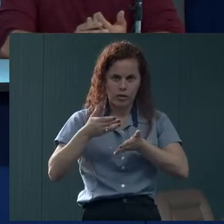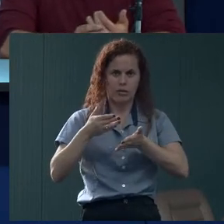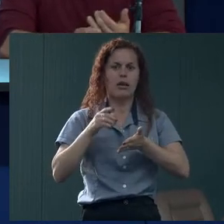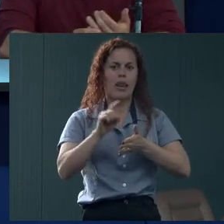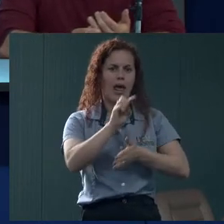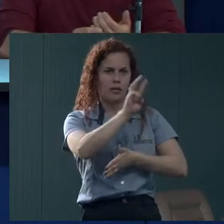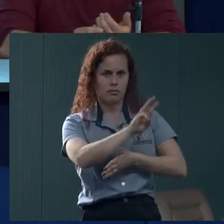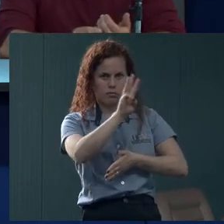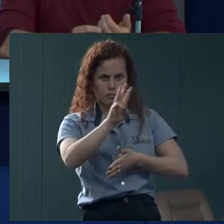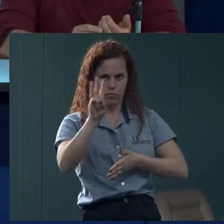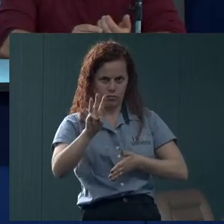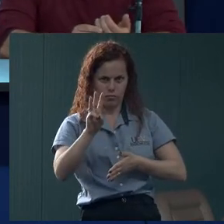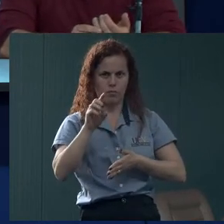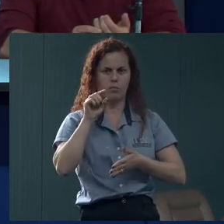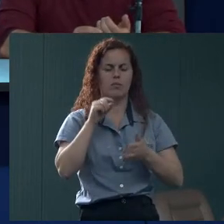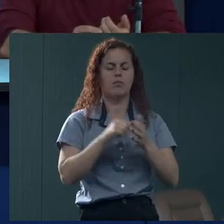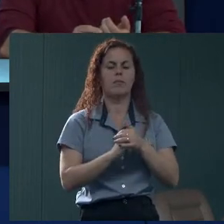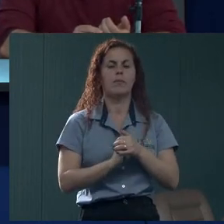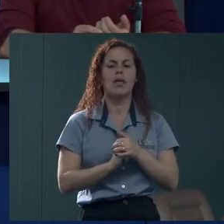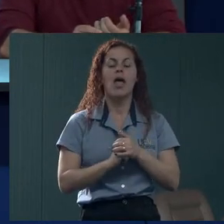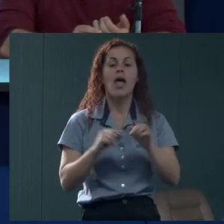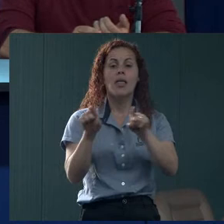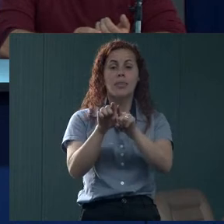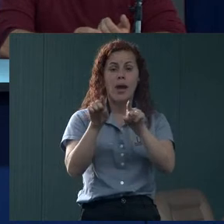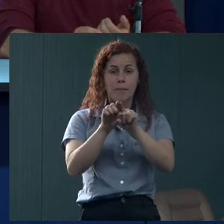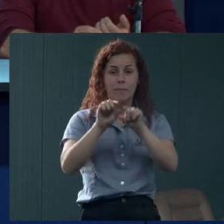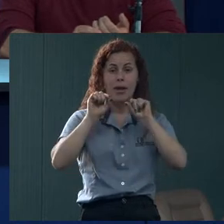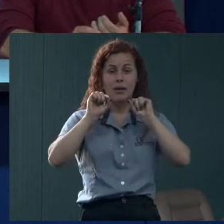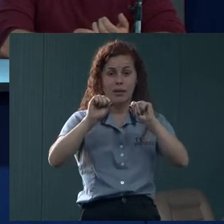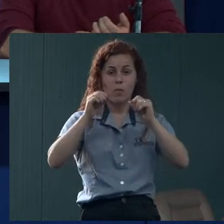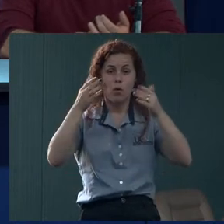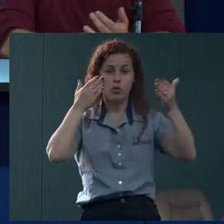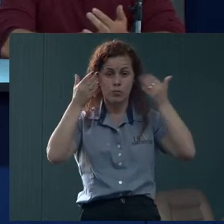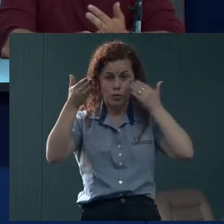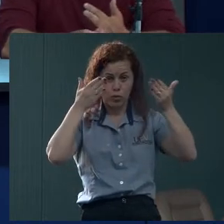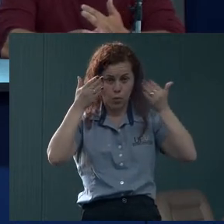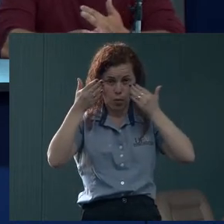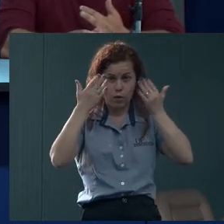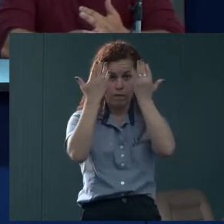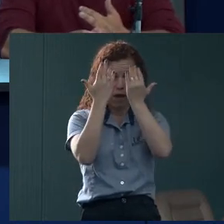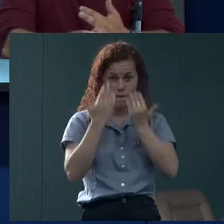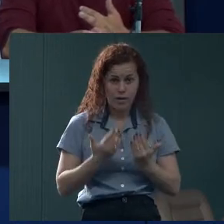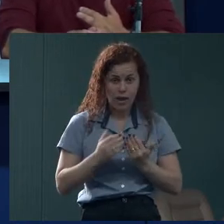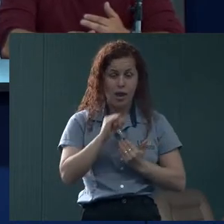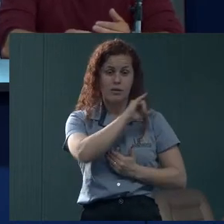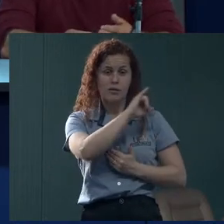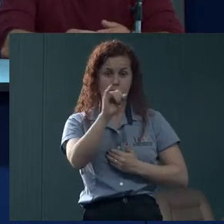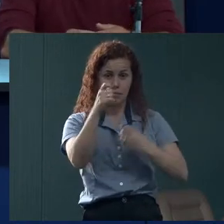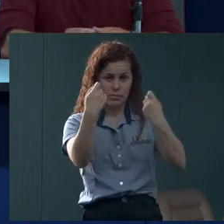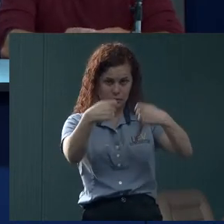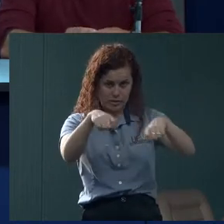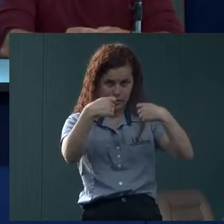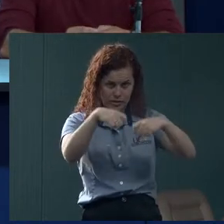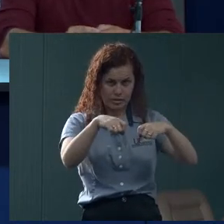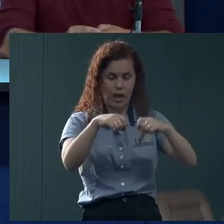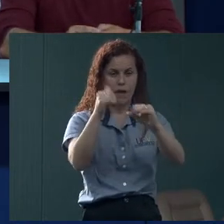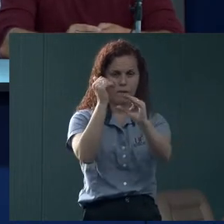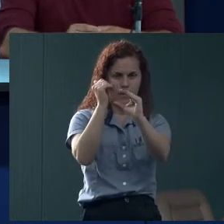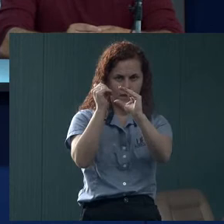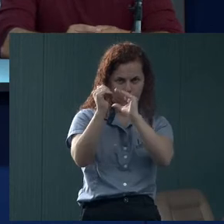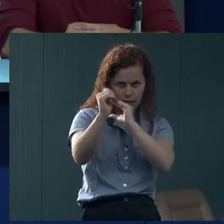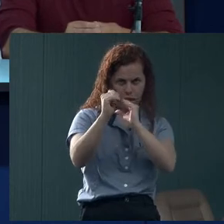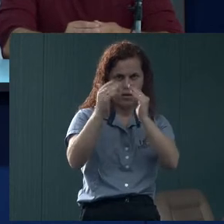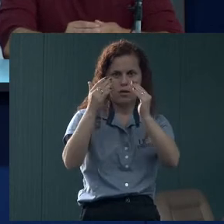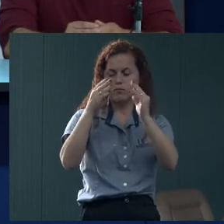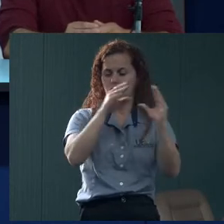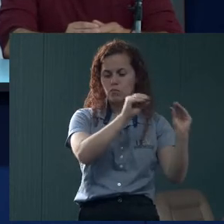.br. No plantão psicológico, os psicólogos vão avaliar, e, se necessário, vai ser feito o encaminhamento ao